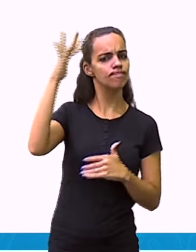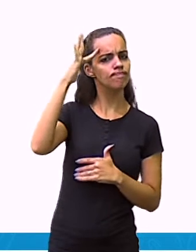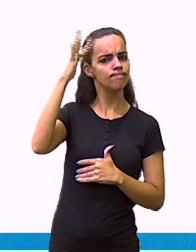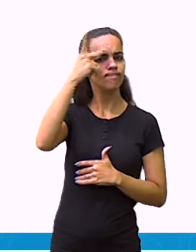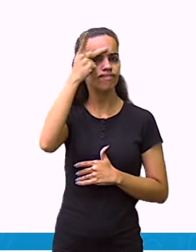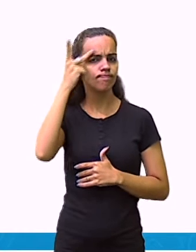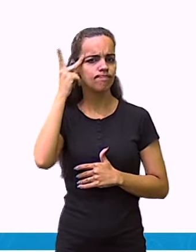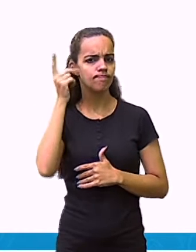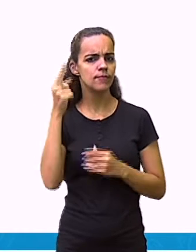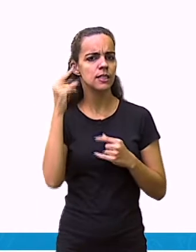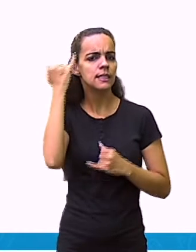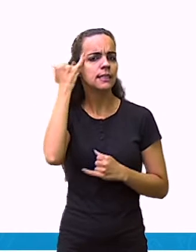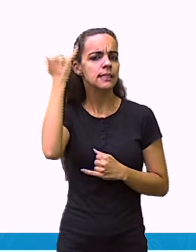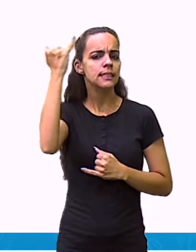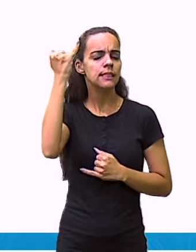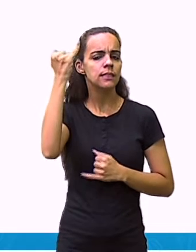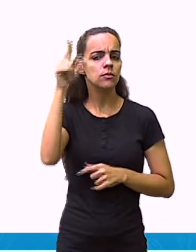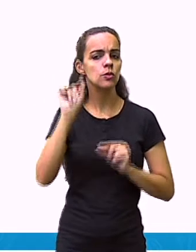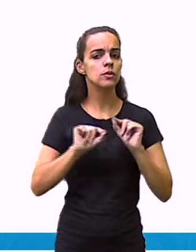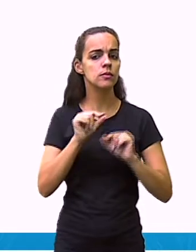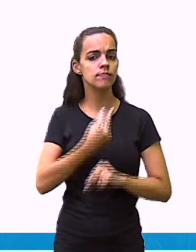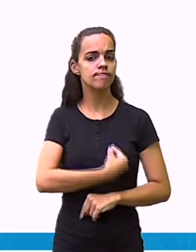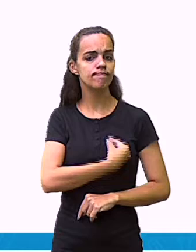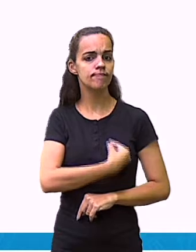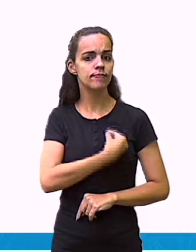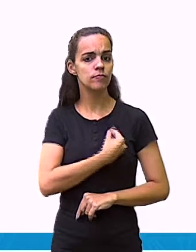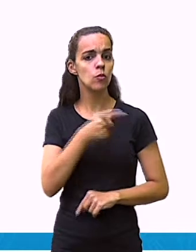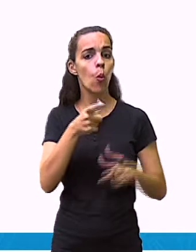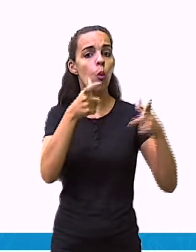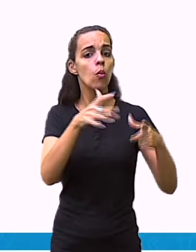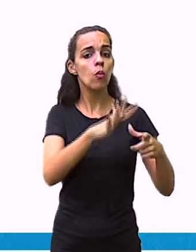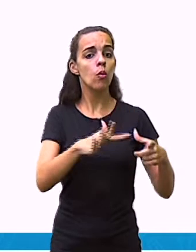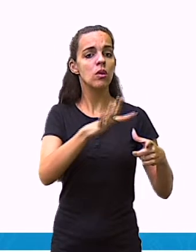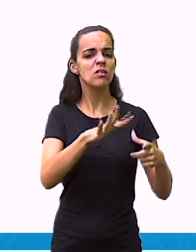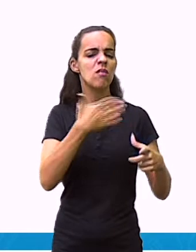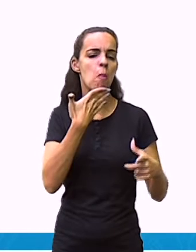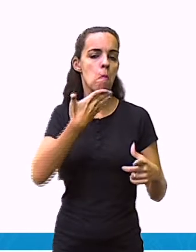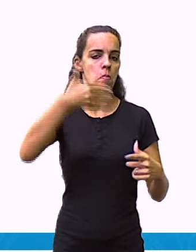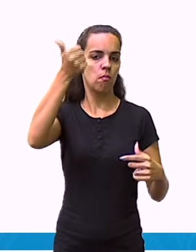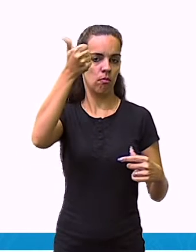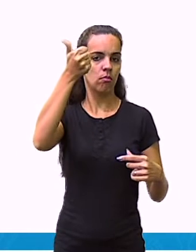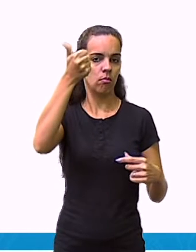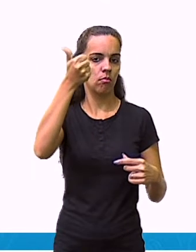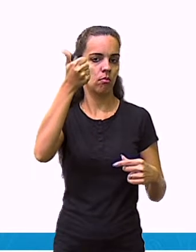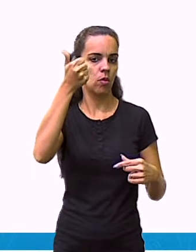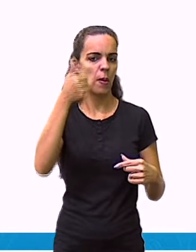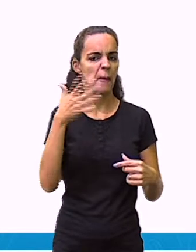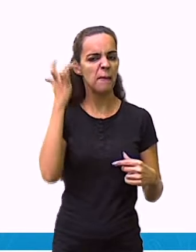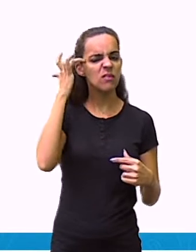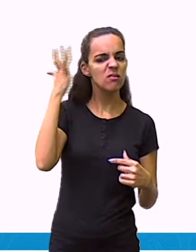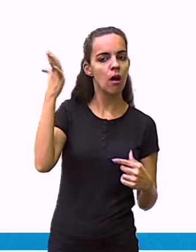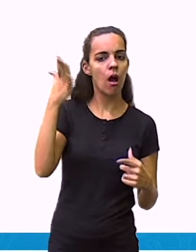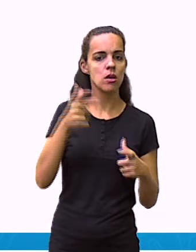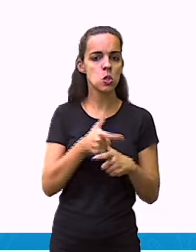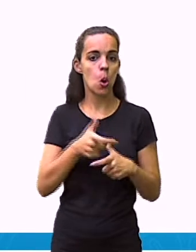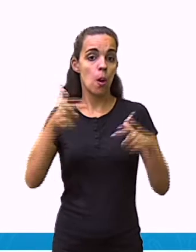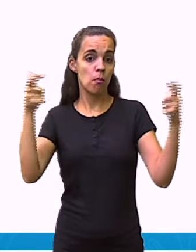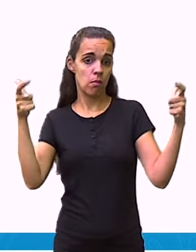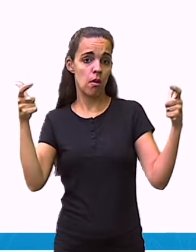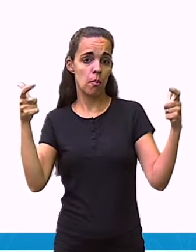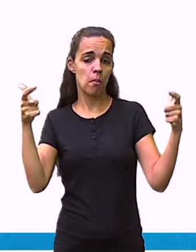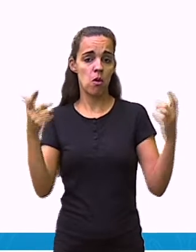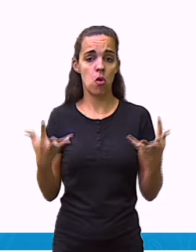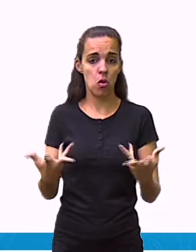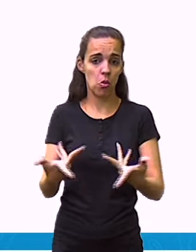pessoas, uma ideia de que a vida em determinada localidade seria melhor, mais fácil